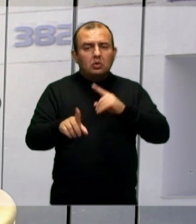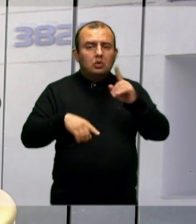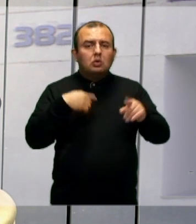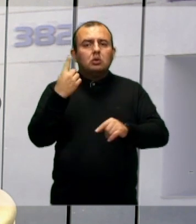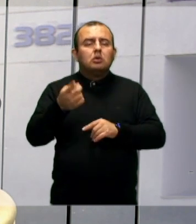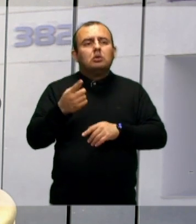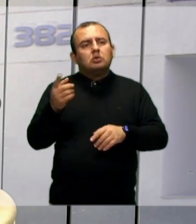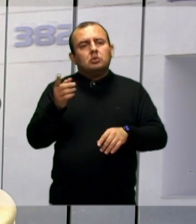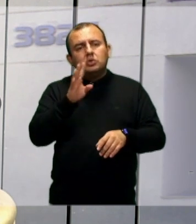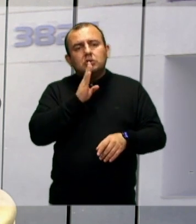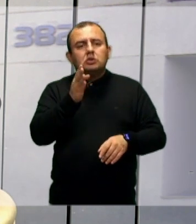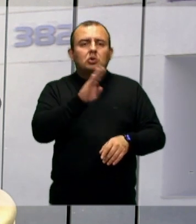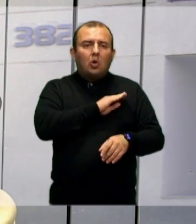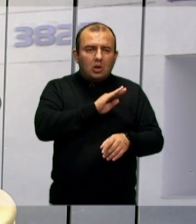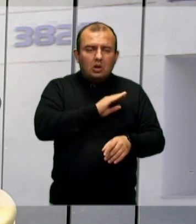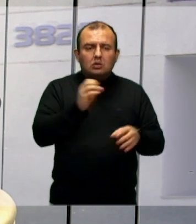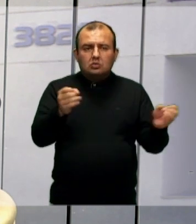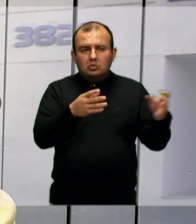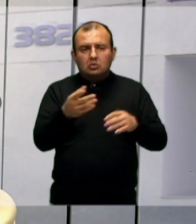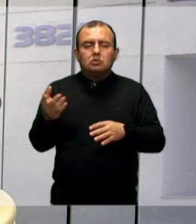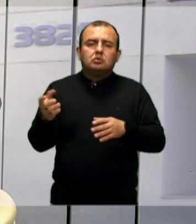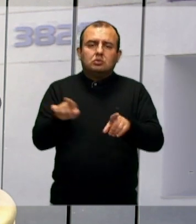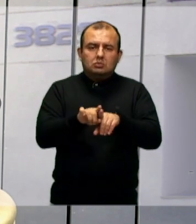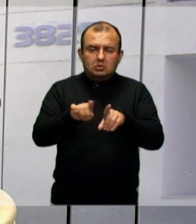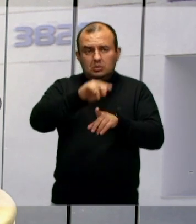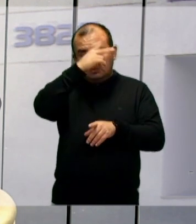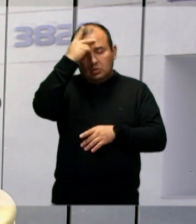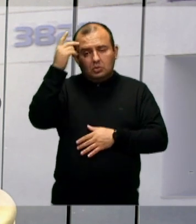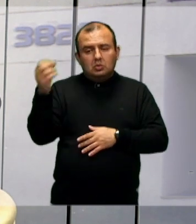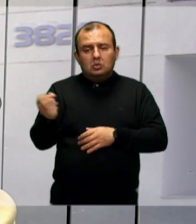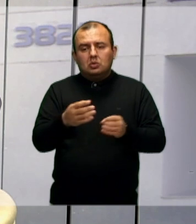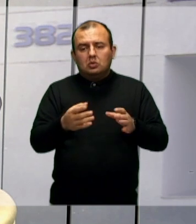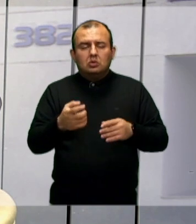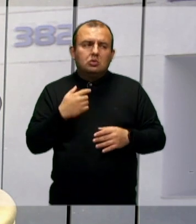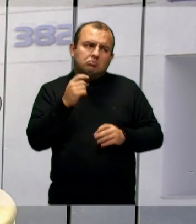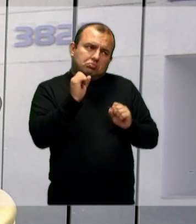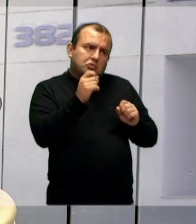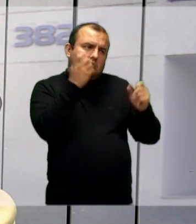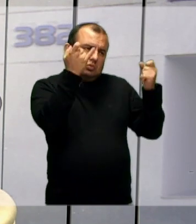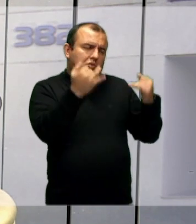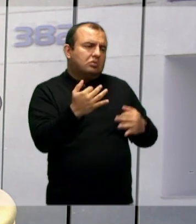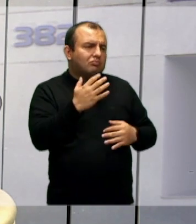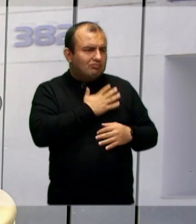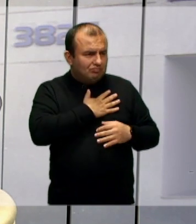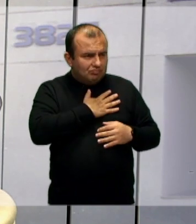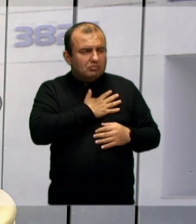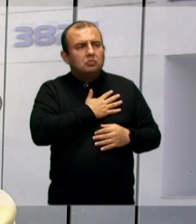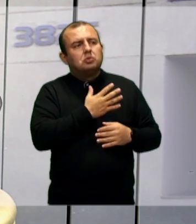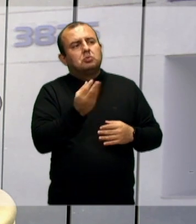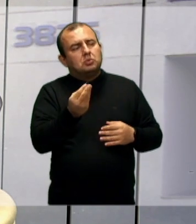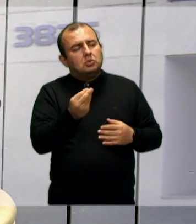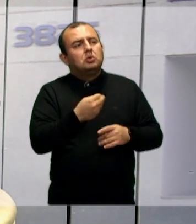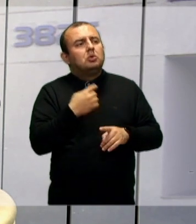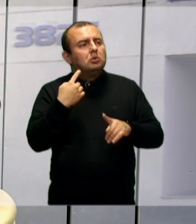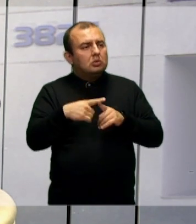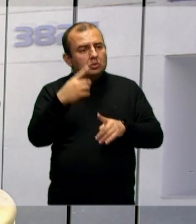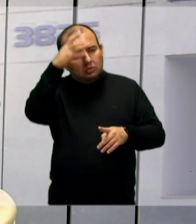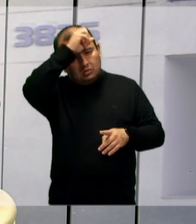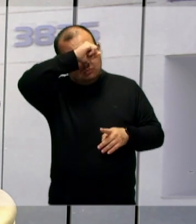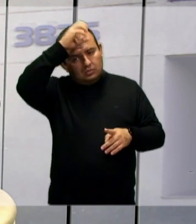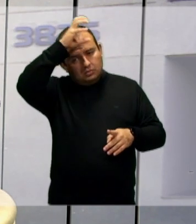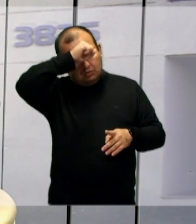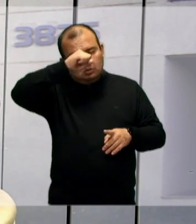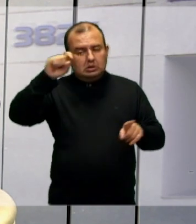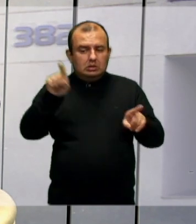colegas, pessoas novas também na escola, que eu posso falar que eu gostei muito, porque foi um negócio que eu também aprendi